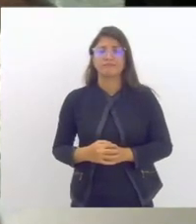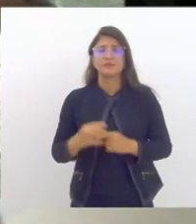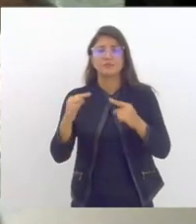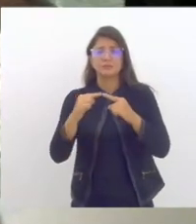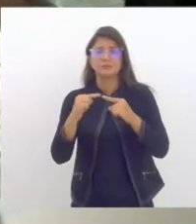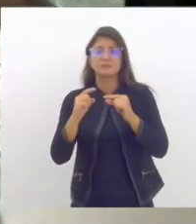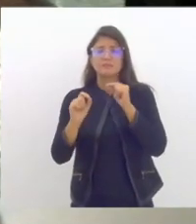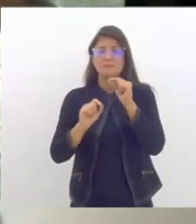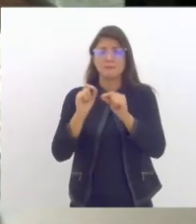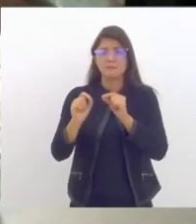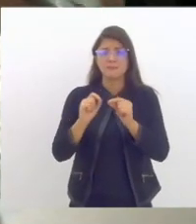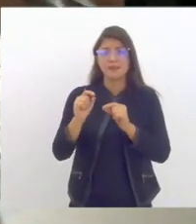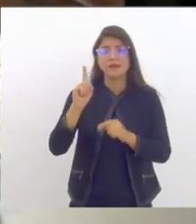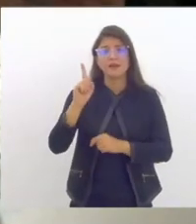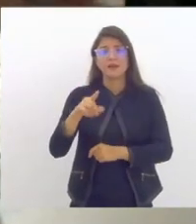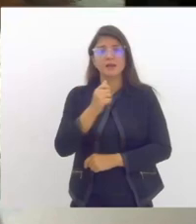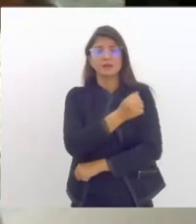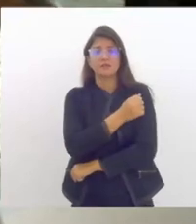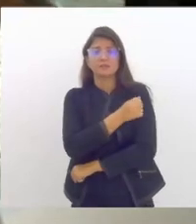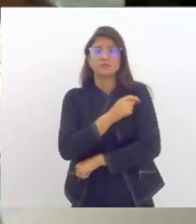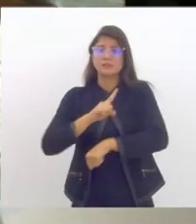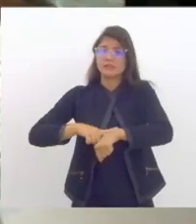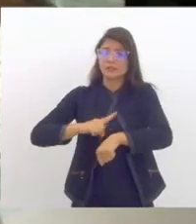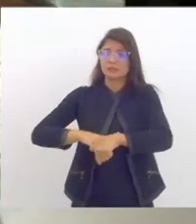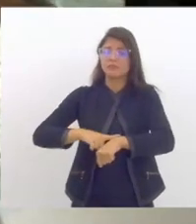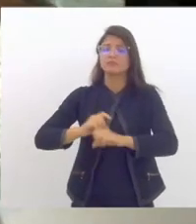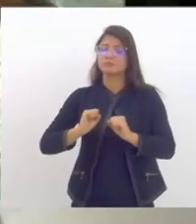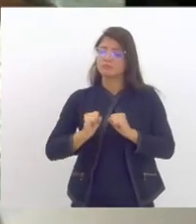e a dedicação dos alunos dentro das unidades de ensino